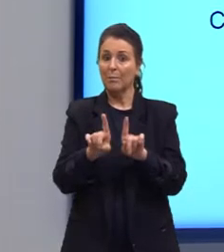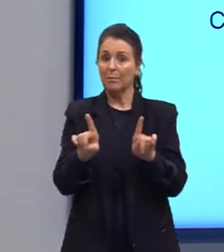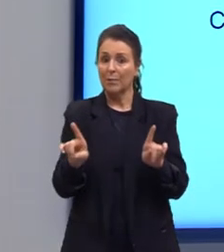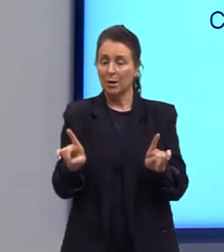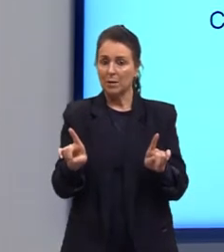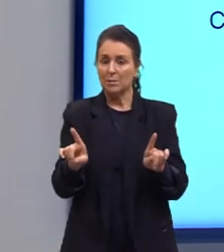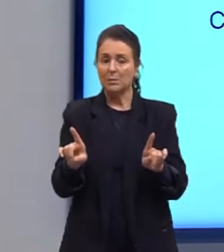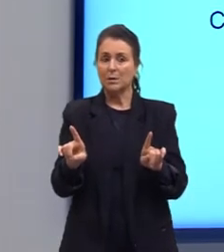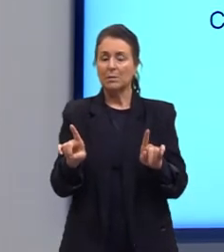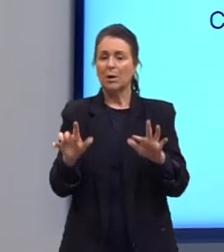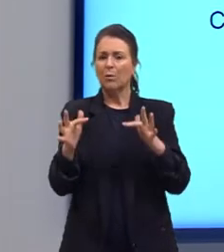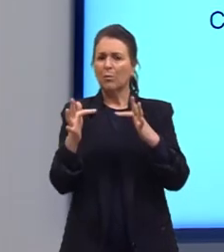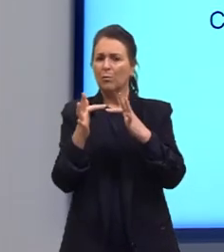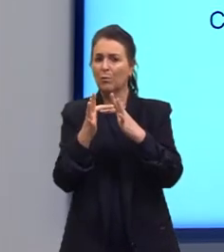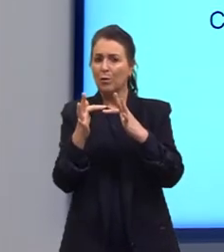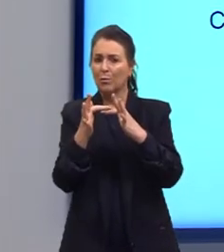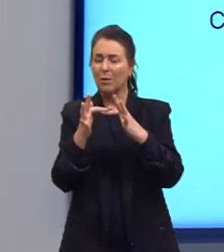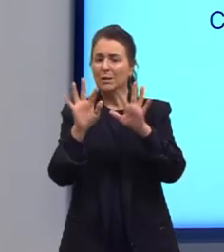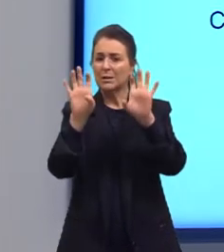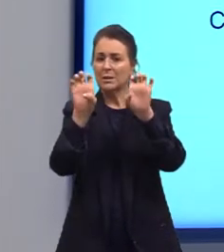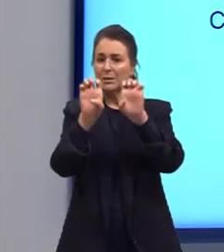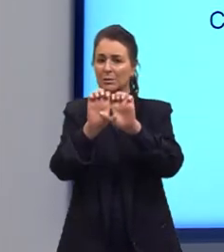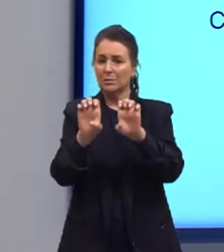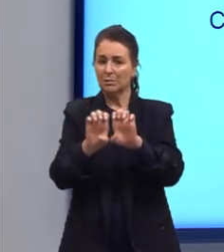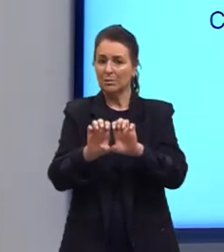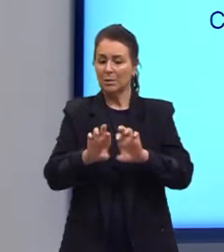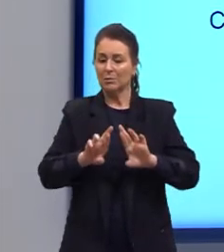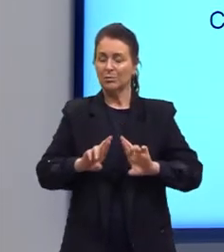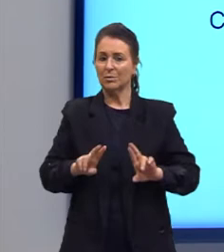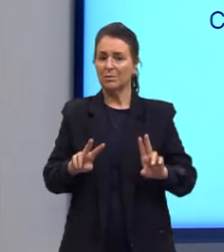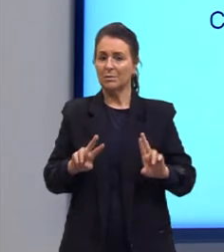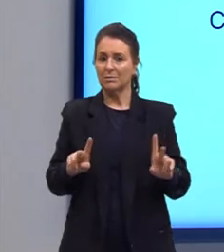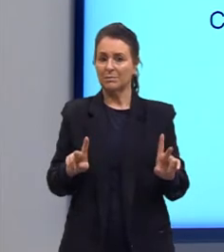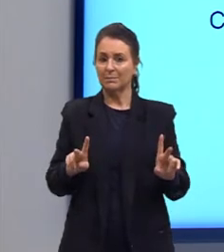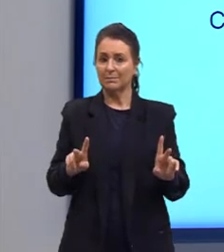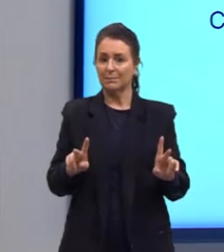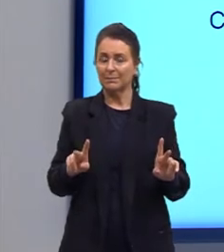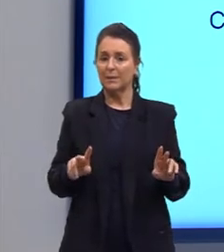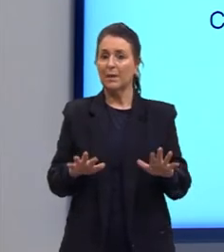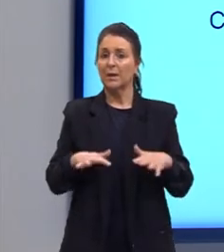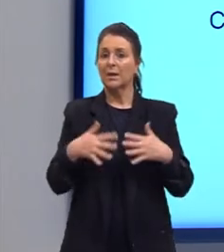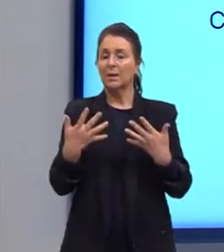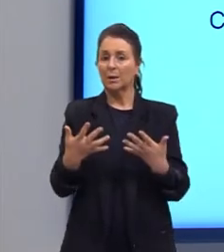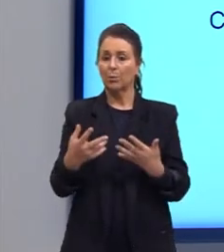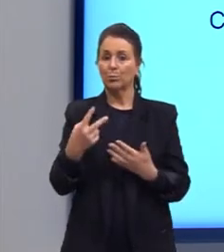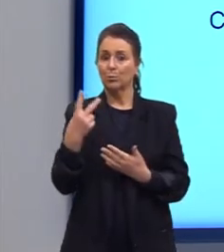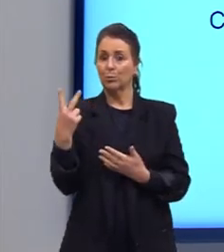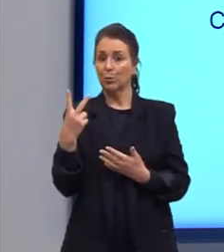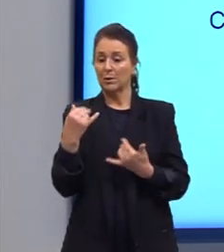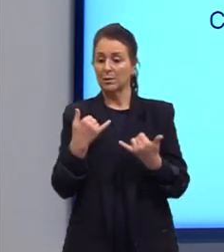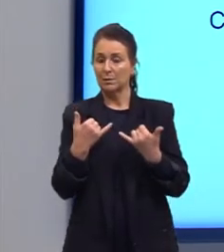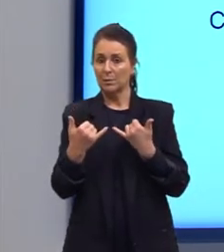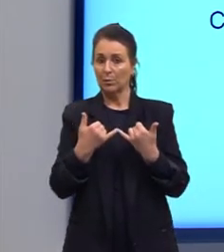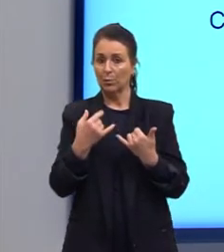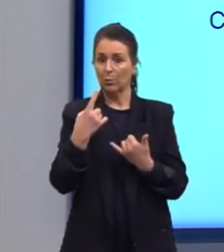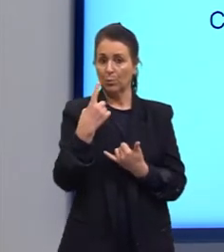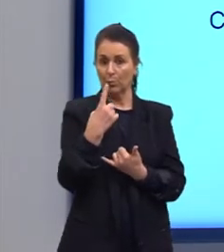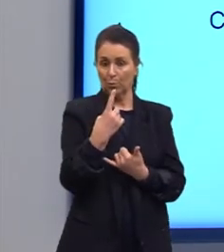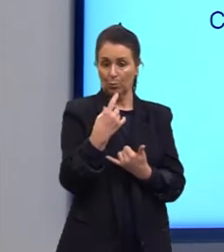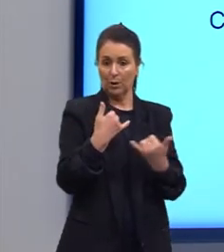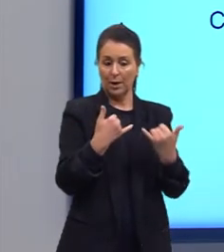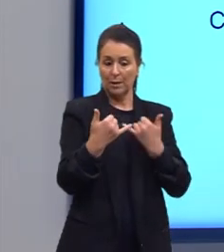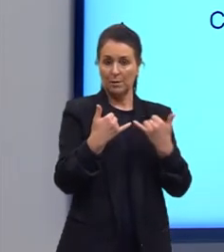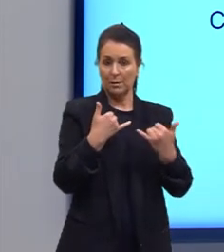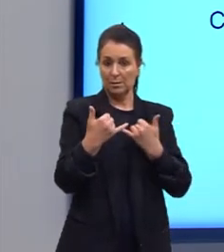são fórmulas estruturais diferentes. Então, eu trouxe um exemplo, desculpa, com